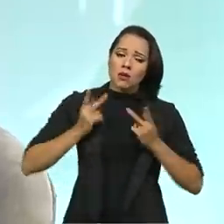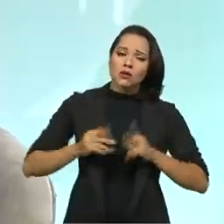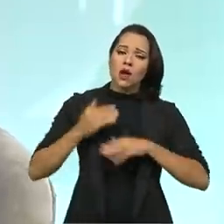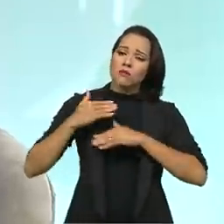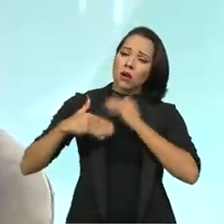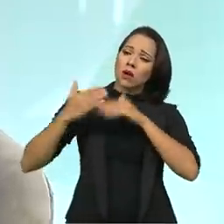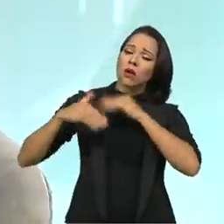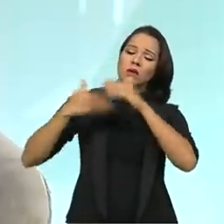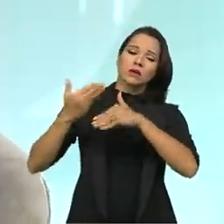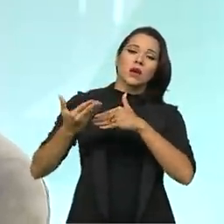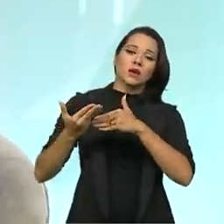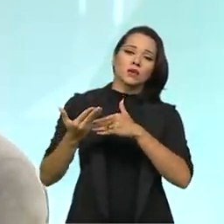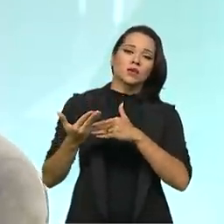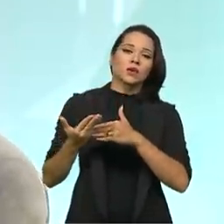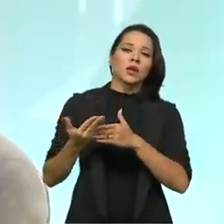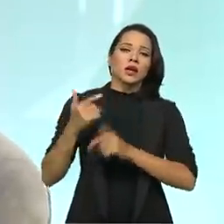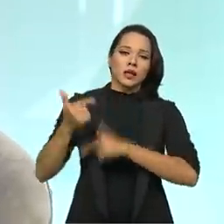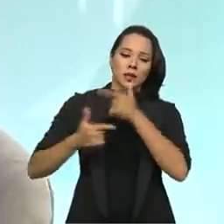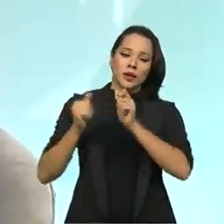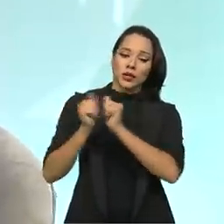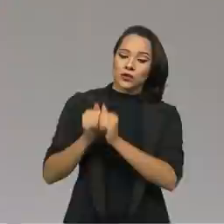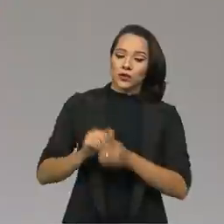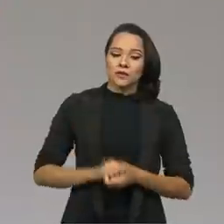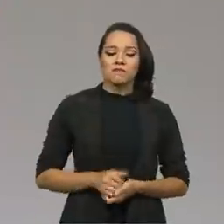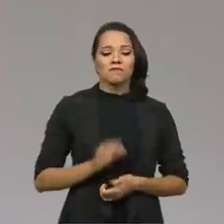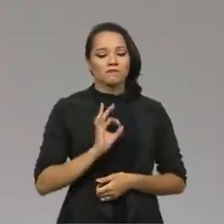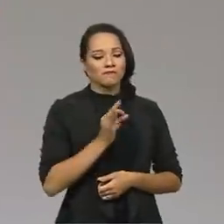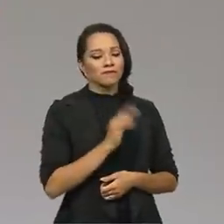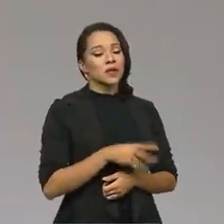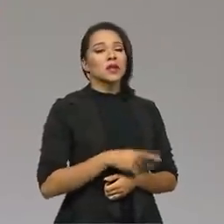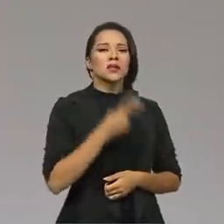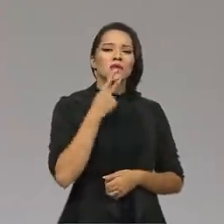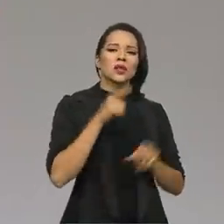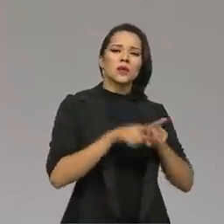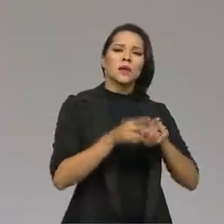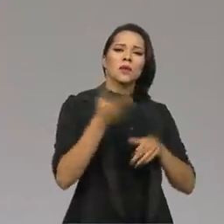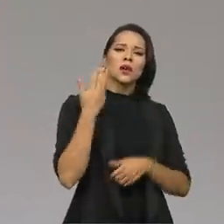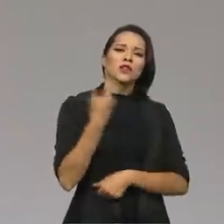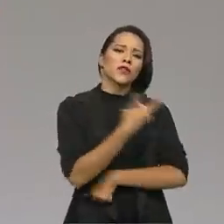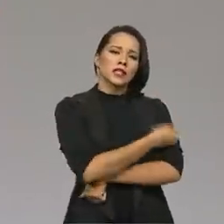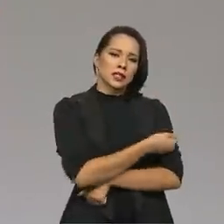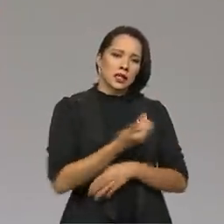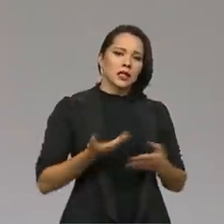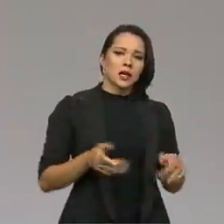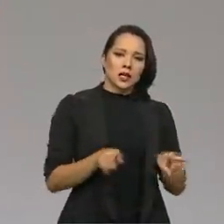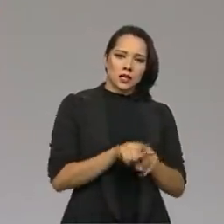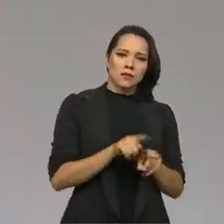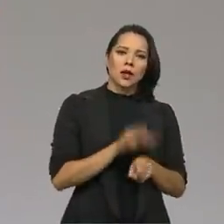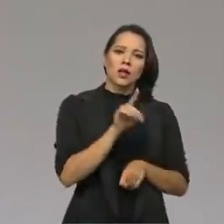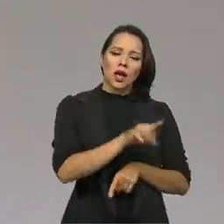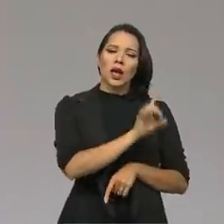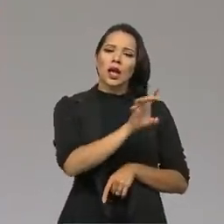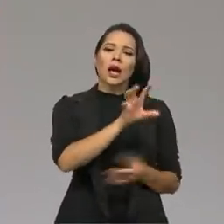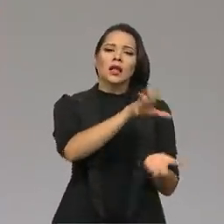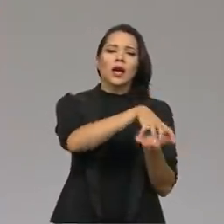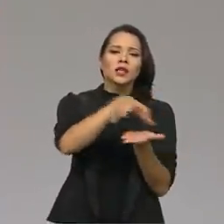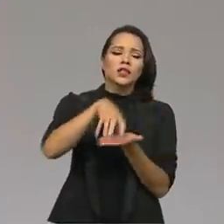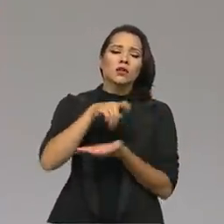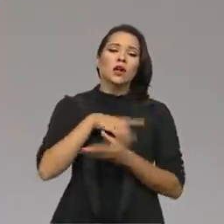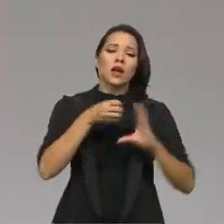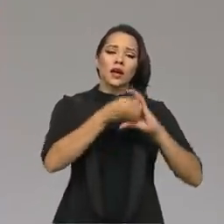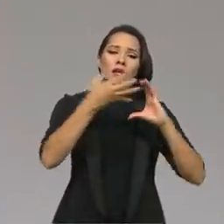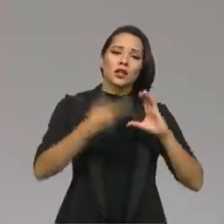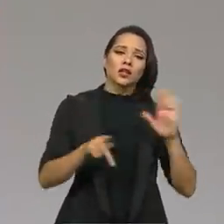processo aí e trabalhar juntos. Sim. O senhor falou um pouquinho de vacina, Dessa questão que cada região tem sua